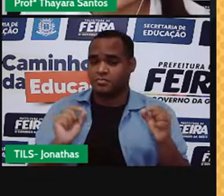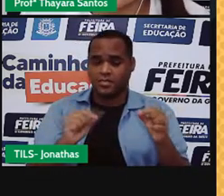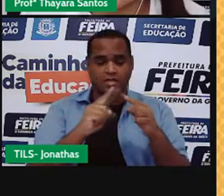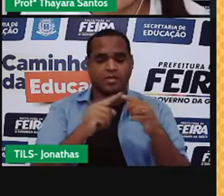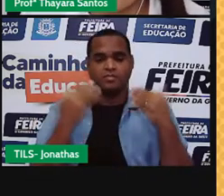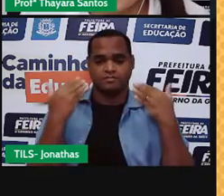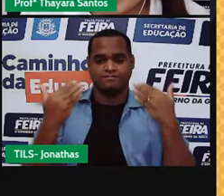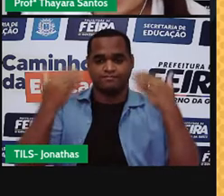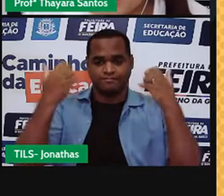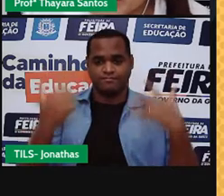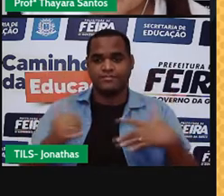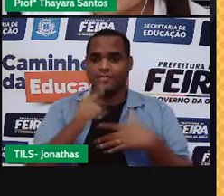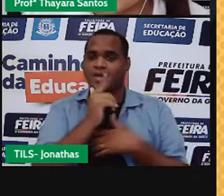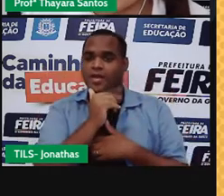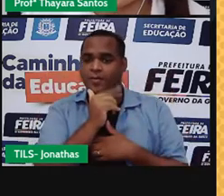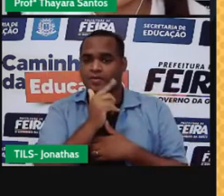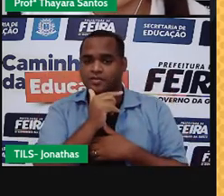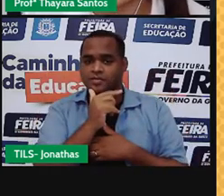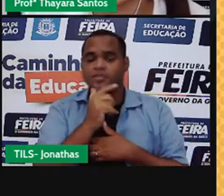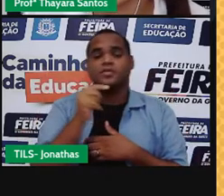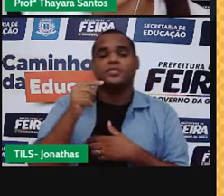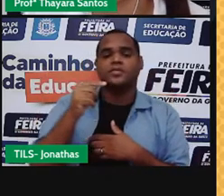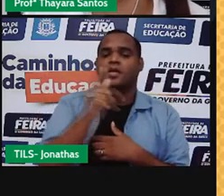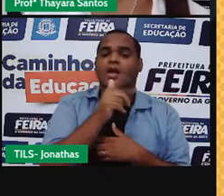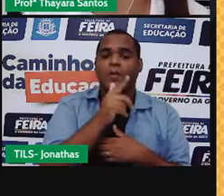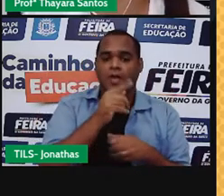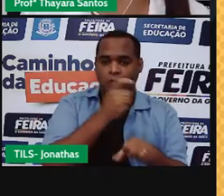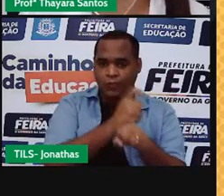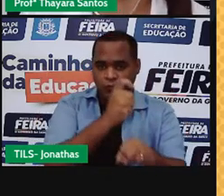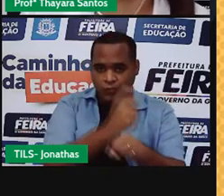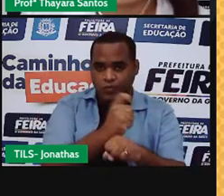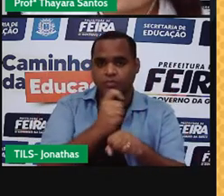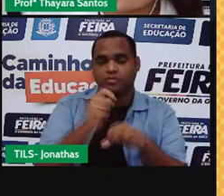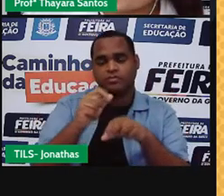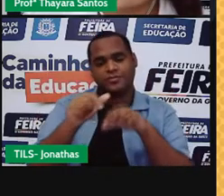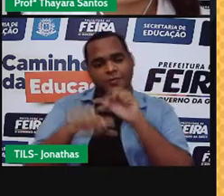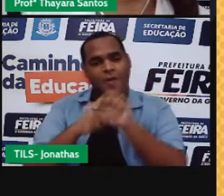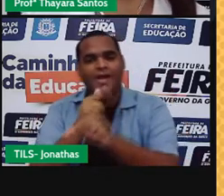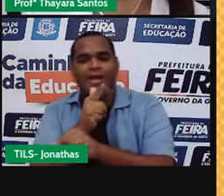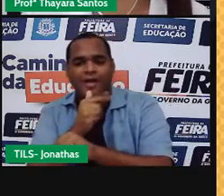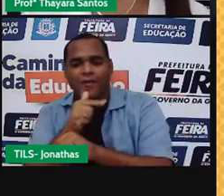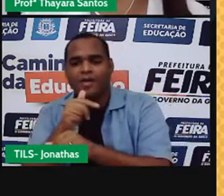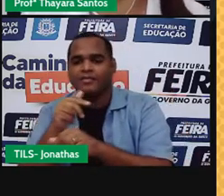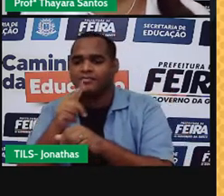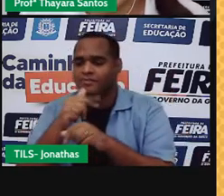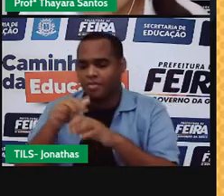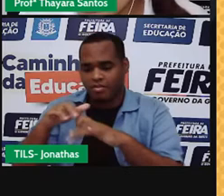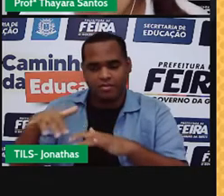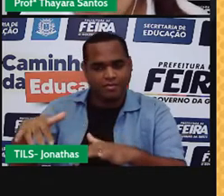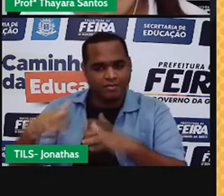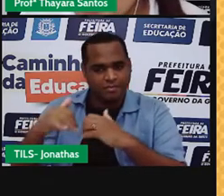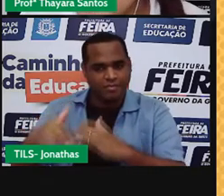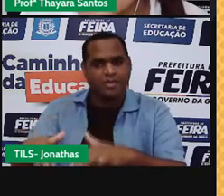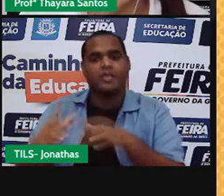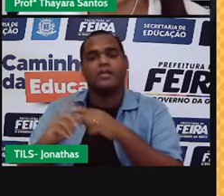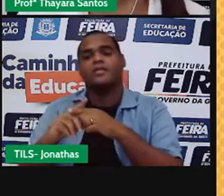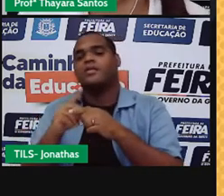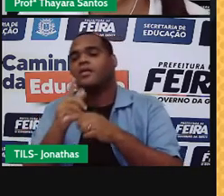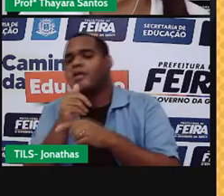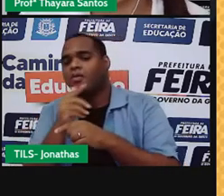representando com a água. Aqui tem a água em estado sólido, a água em estado líquido e a água em estado gasoso.